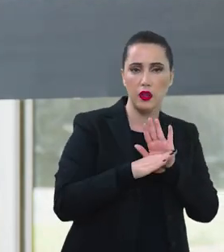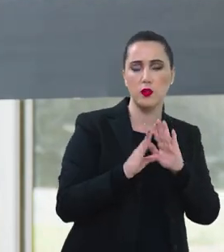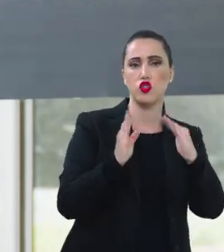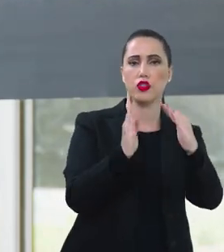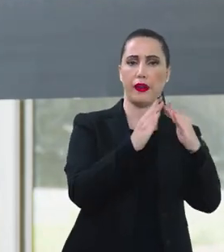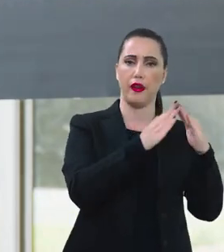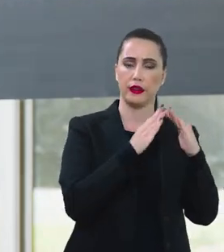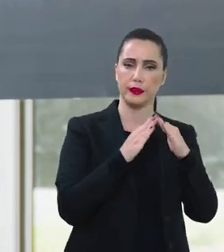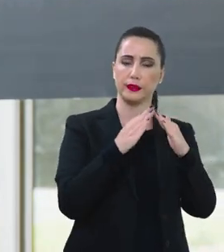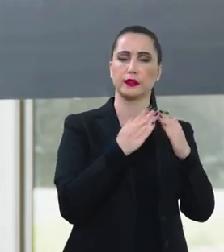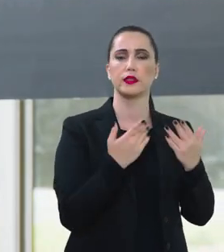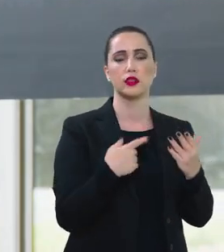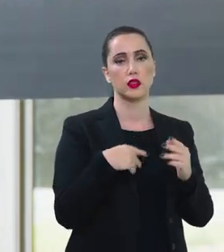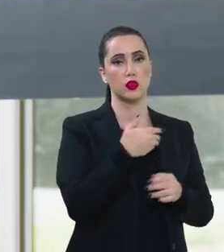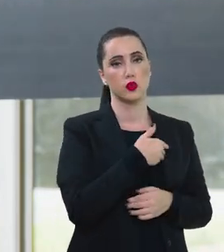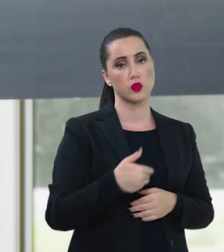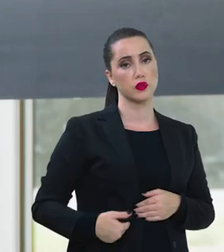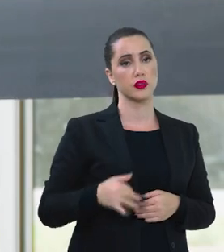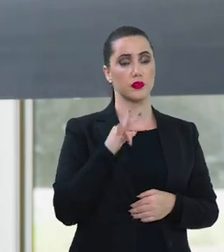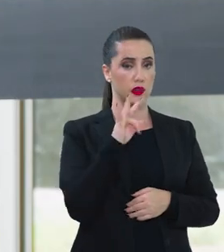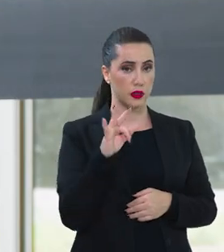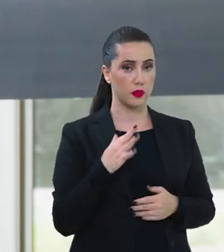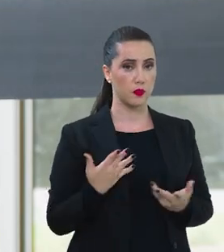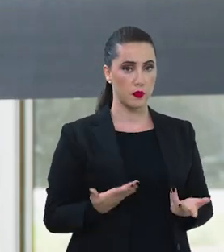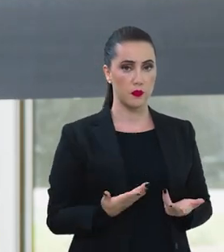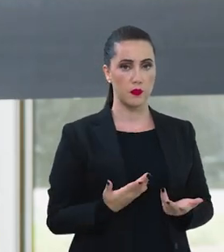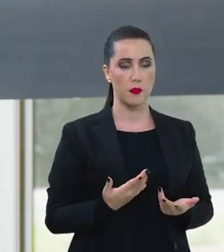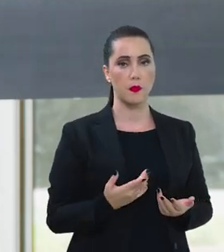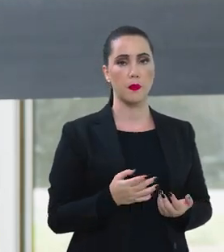de moradia uma política de habitação do governo federal